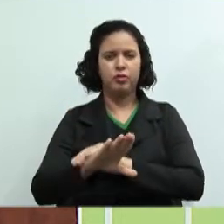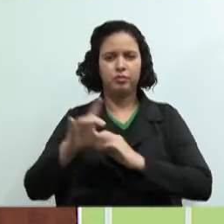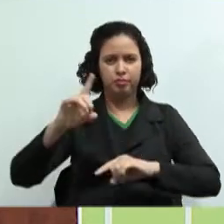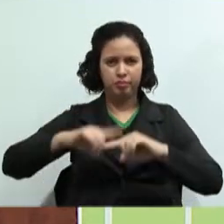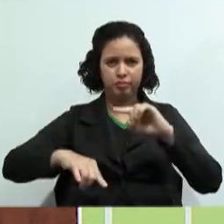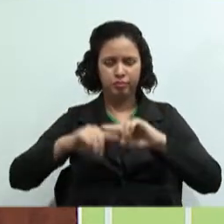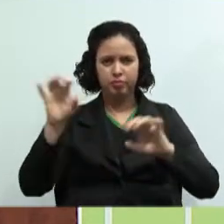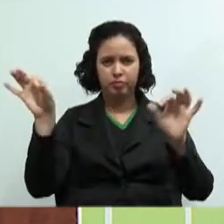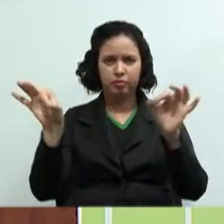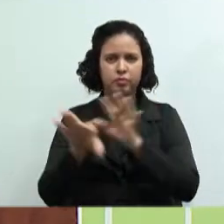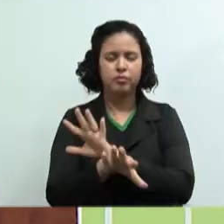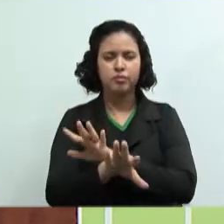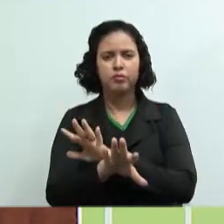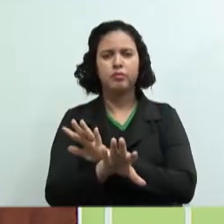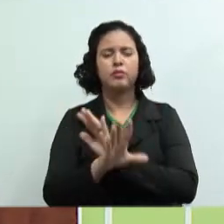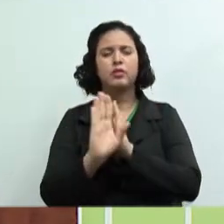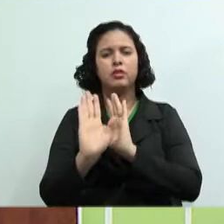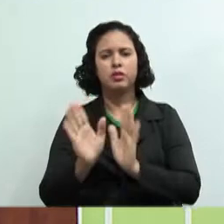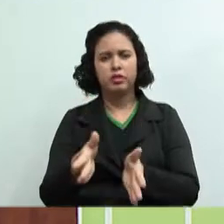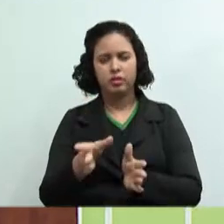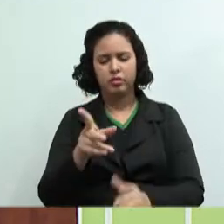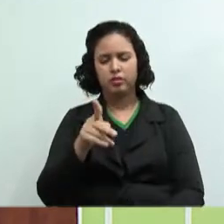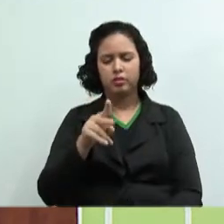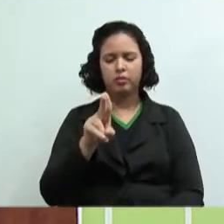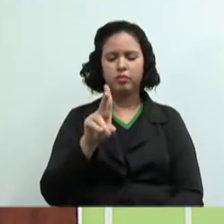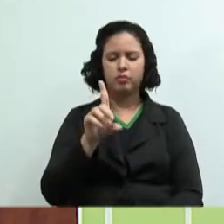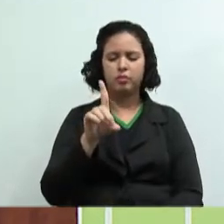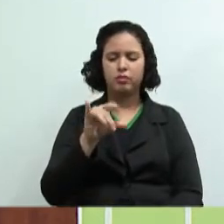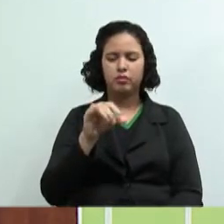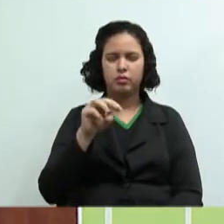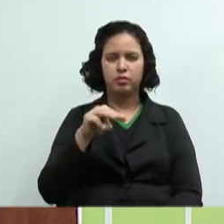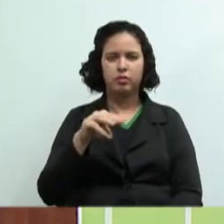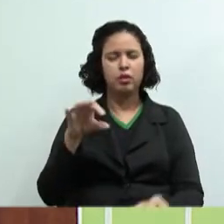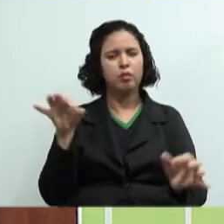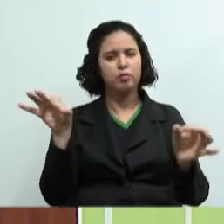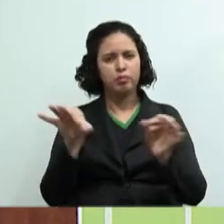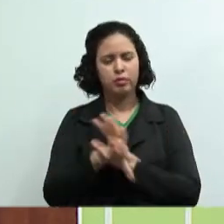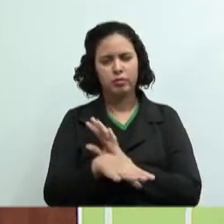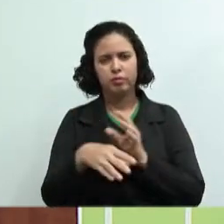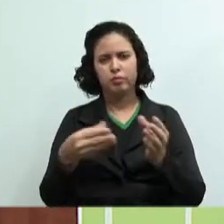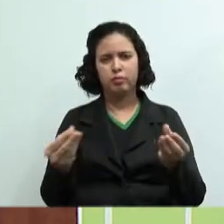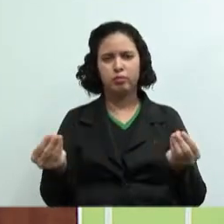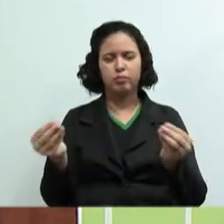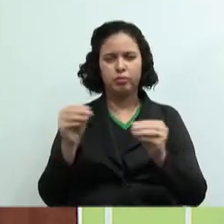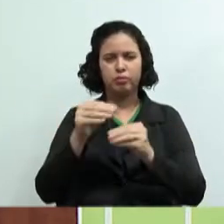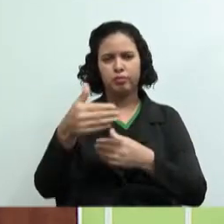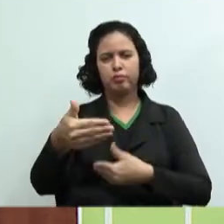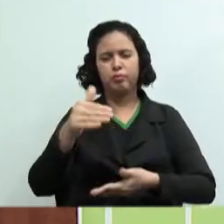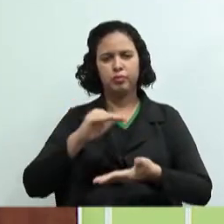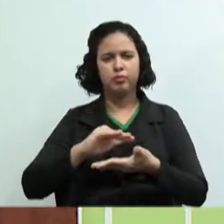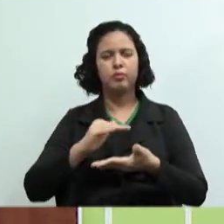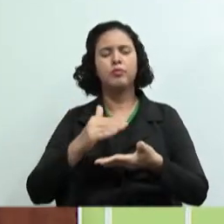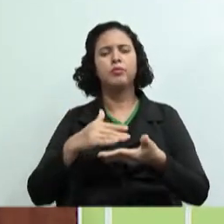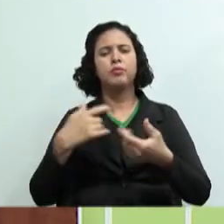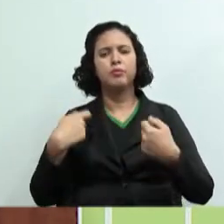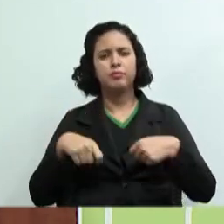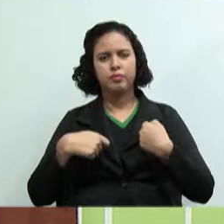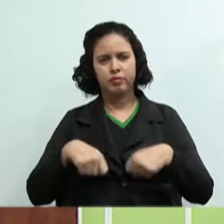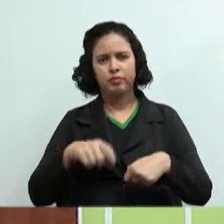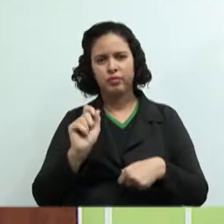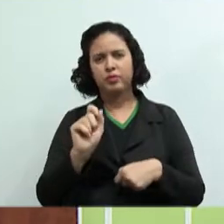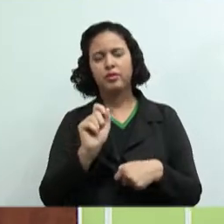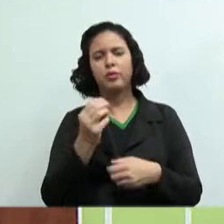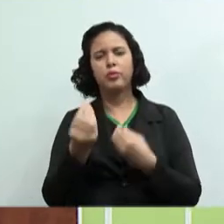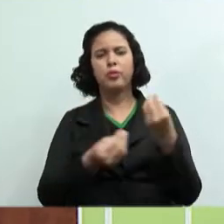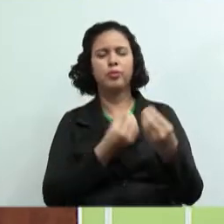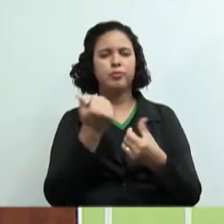vou ter o quê? Eu já vou ter o pudim pronto e embalado. Eu precisava o quê? Determinar qual é... Como que eu